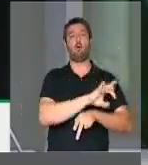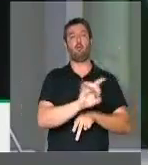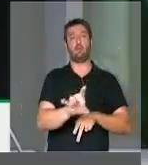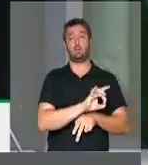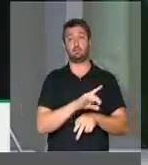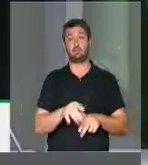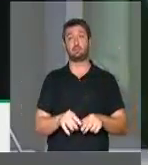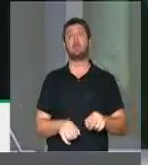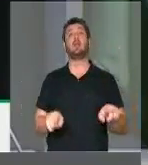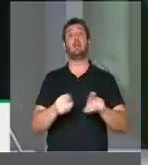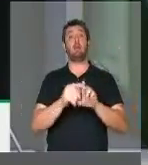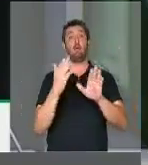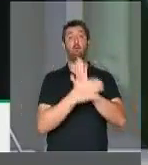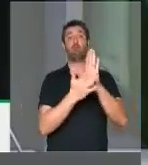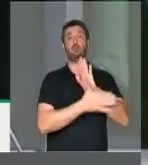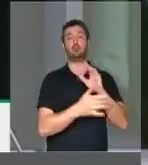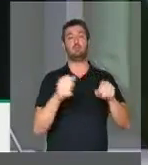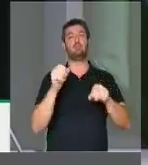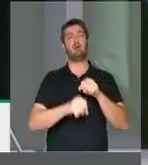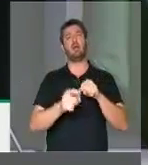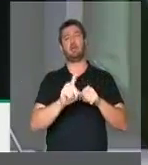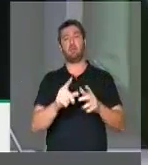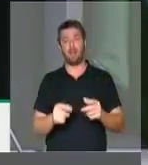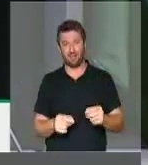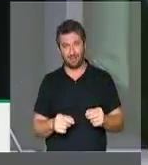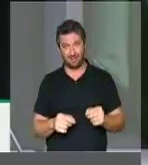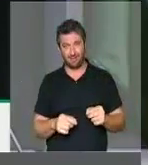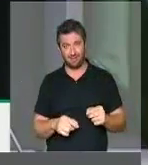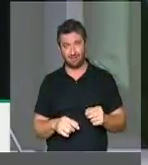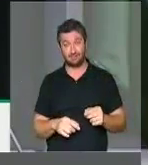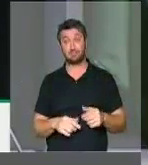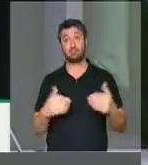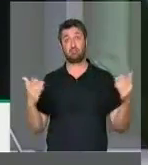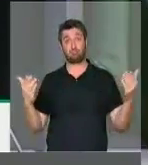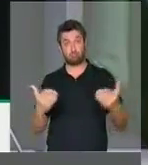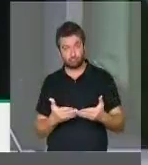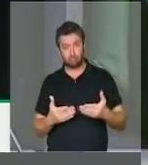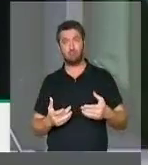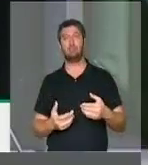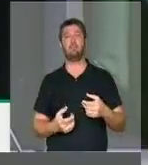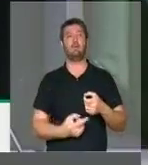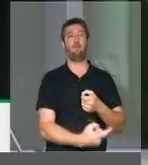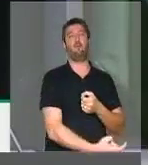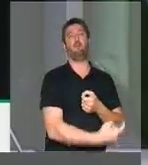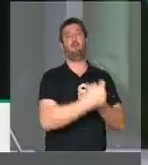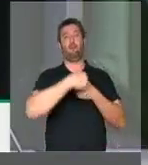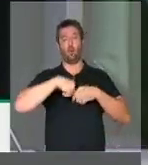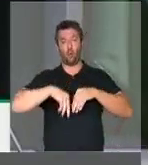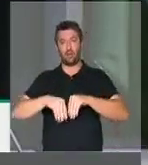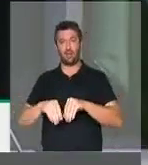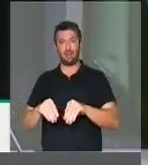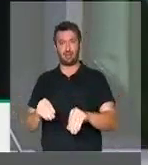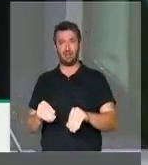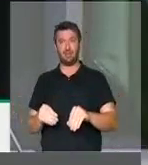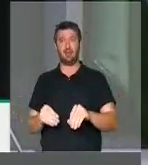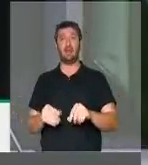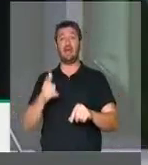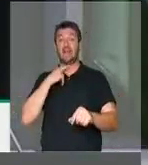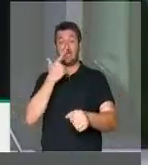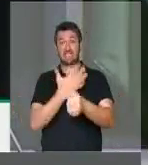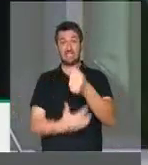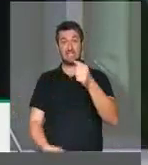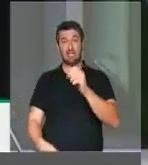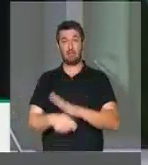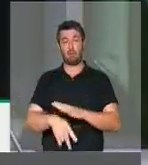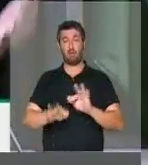fuga, para que não fossem dizimados e para que hoje de volta as suas terras, banhadas com o